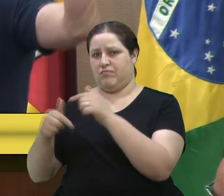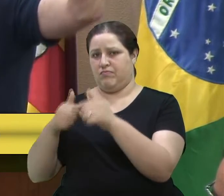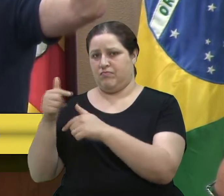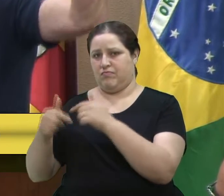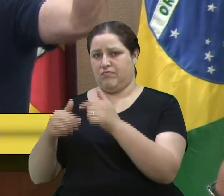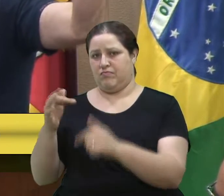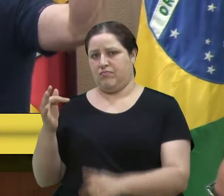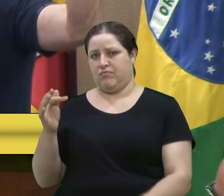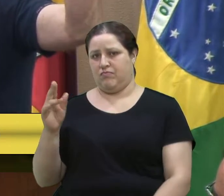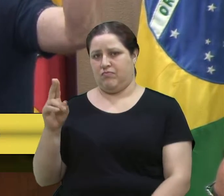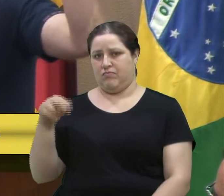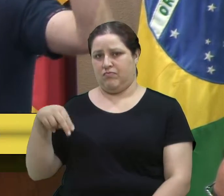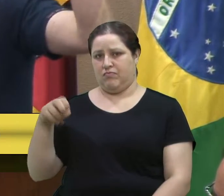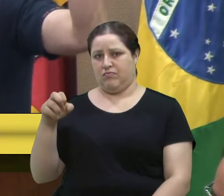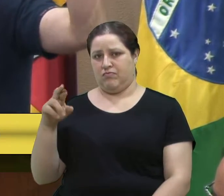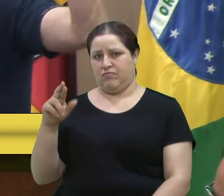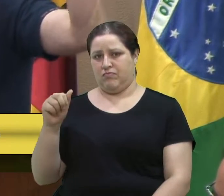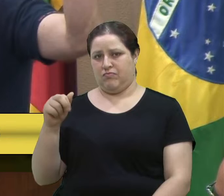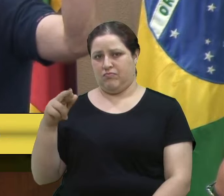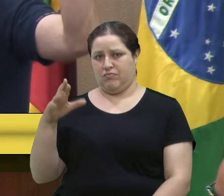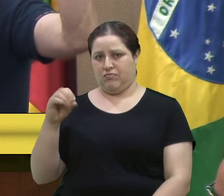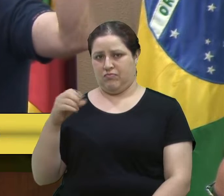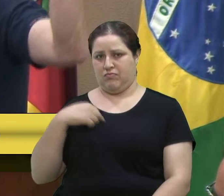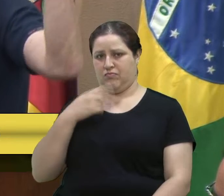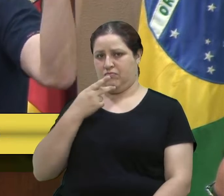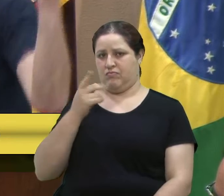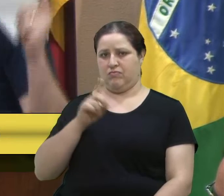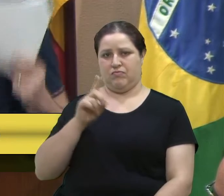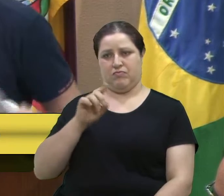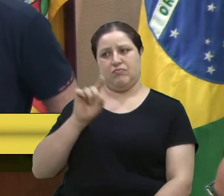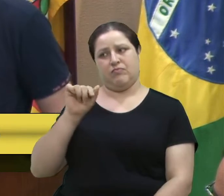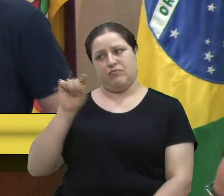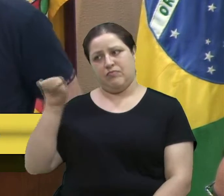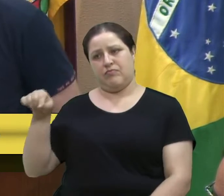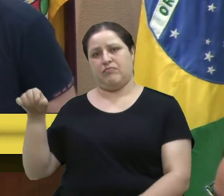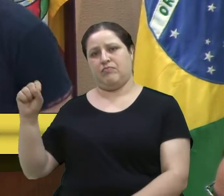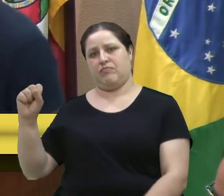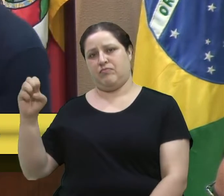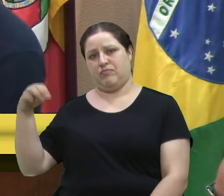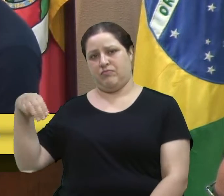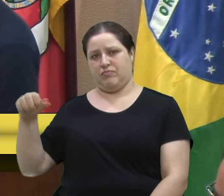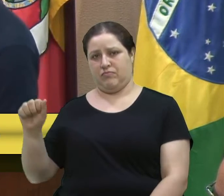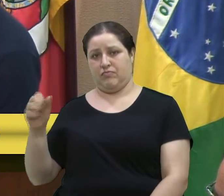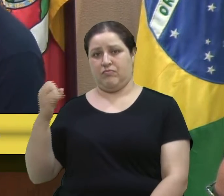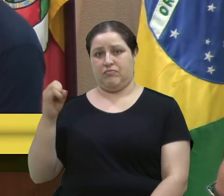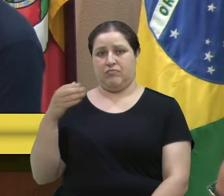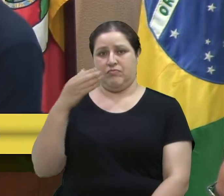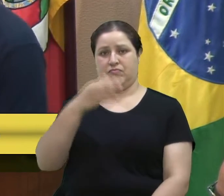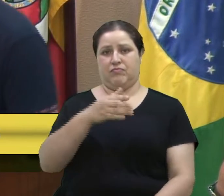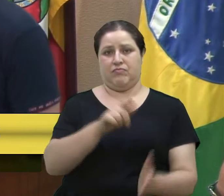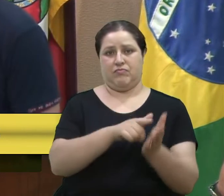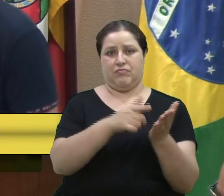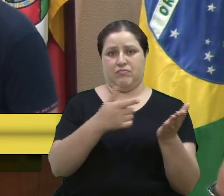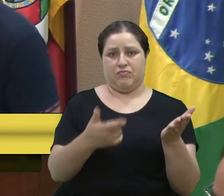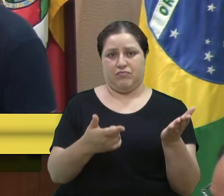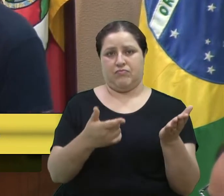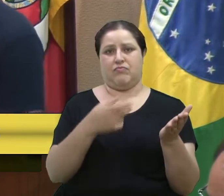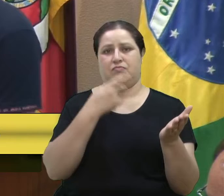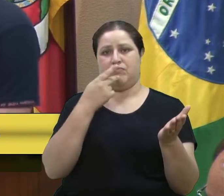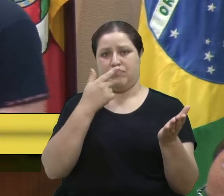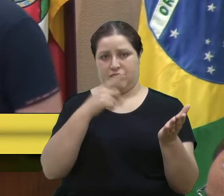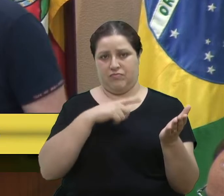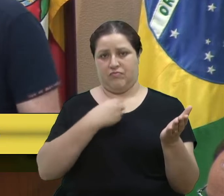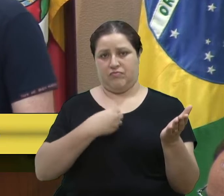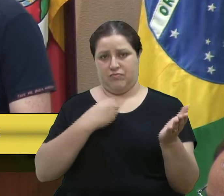Marcond, é a SEMA. Então, ir ao jornal e dizer que existe este comitê não é verdade.